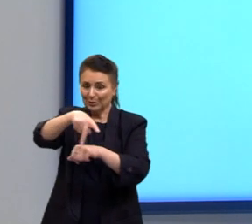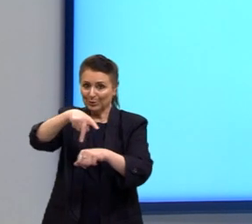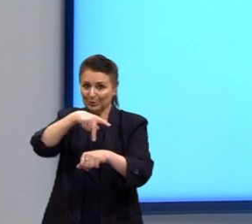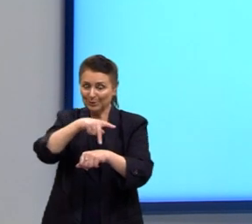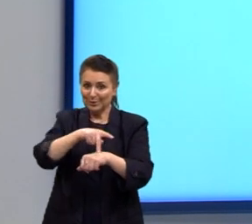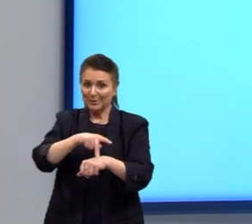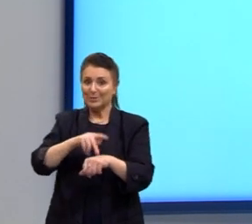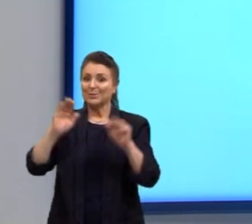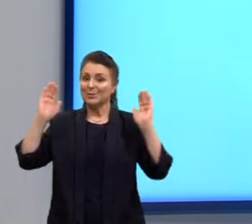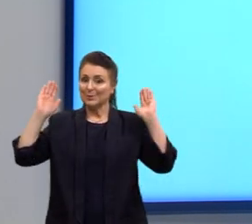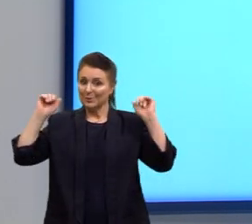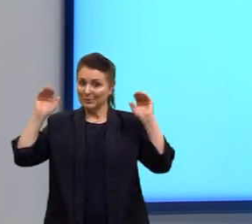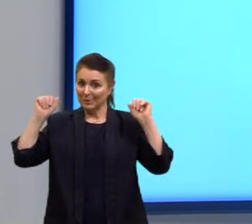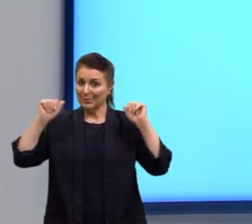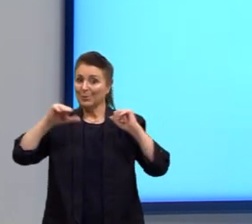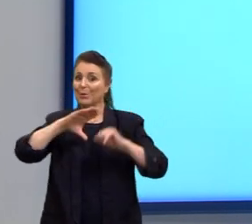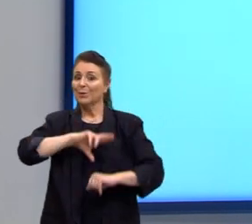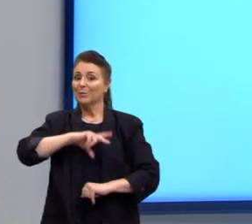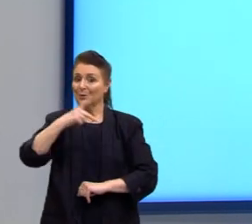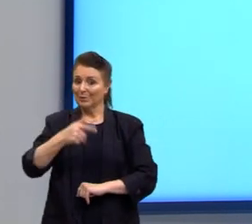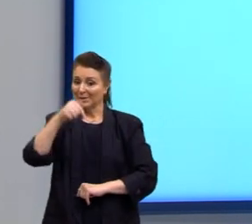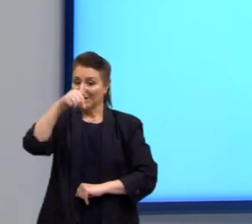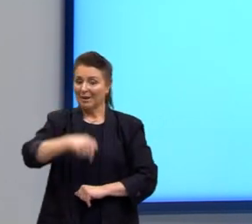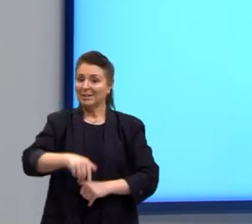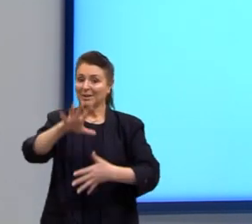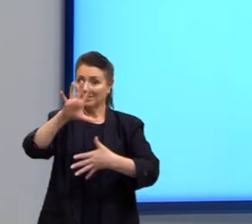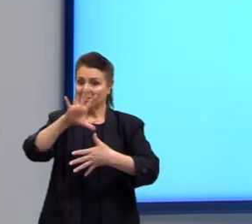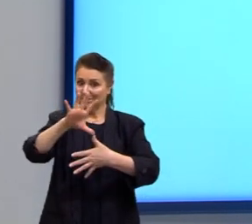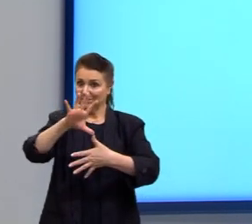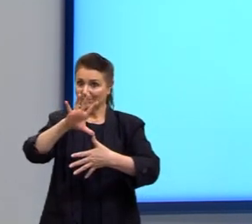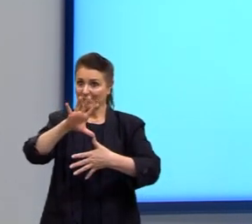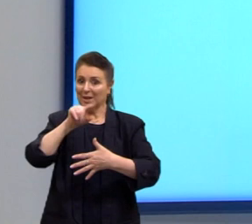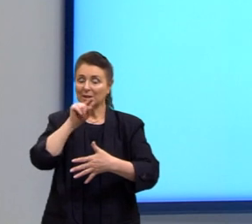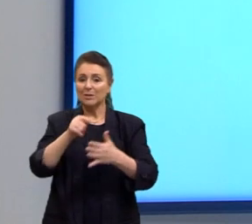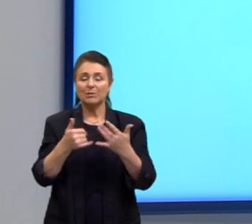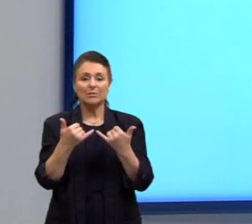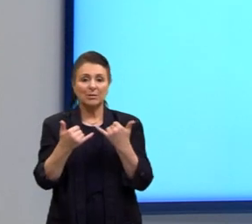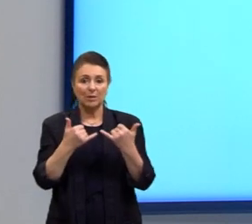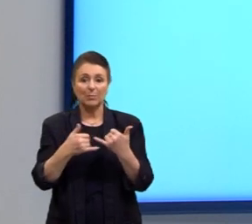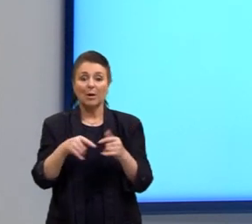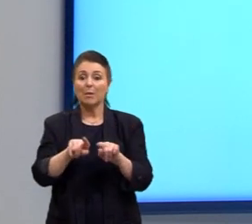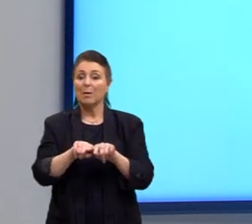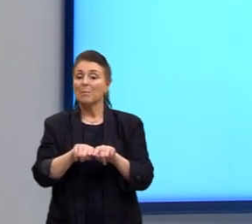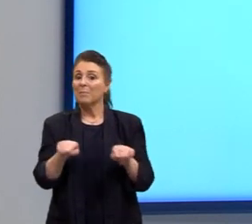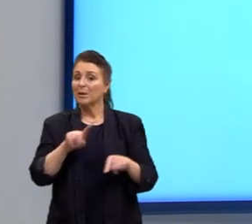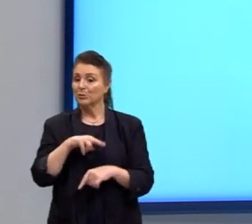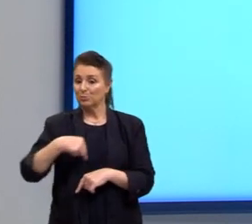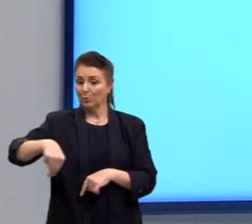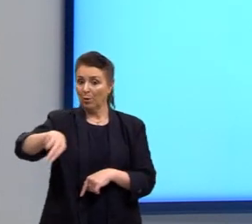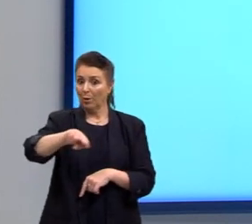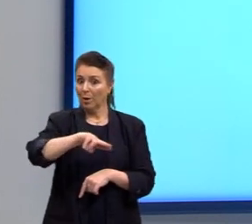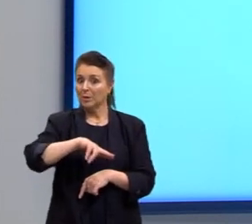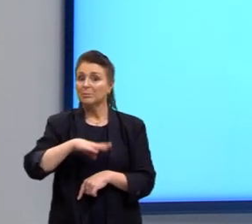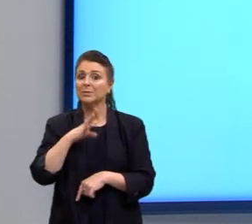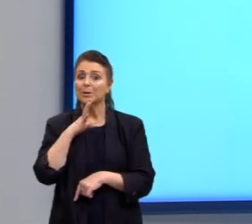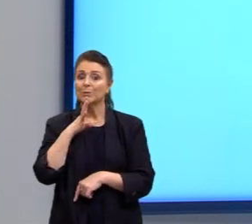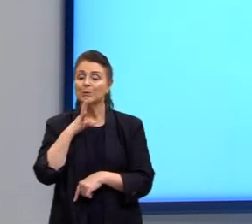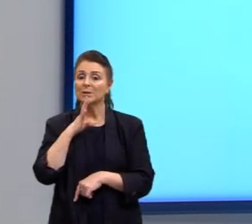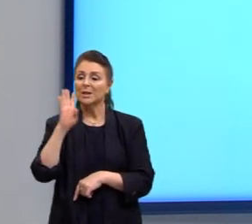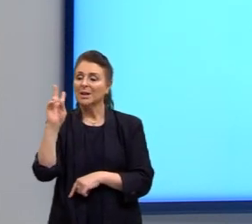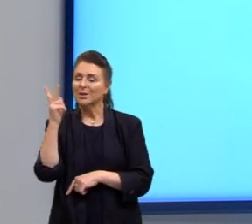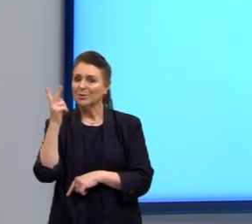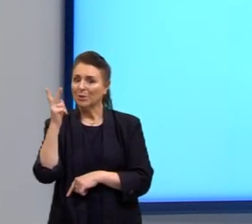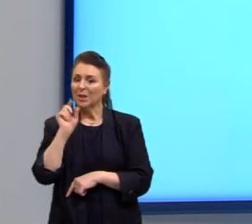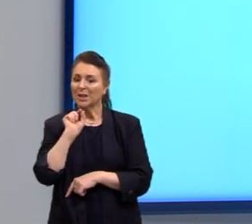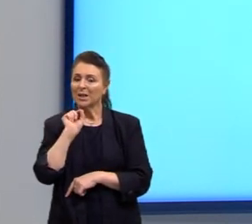-americanos. Aqui é só um exemplo, mas nós temos aí a necessidade de conhecer a história, conhecer